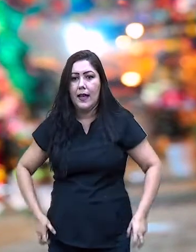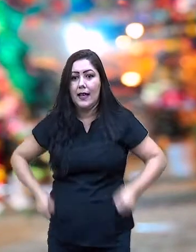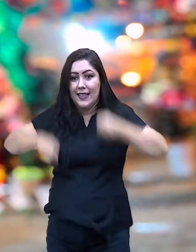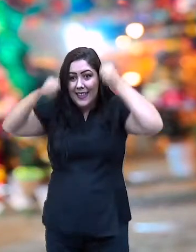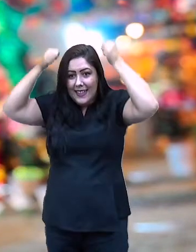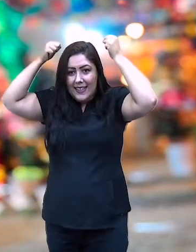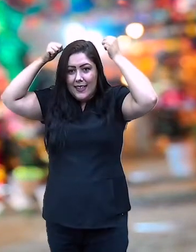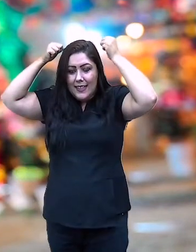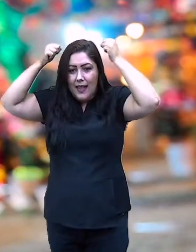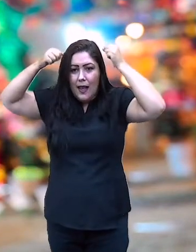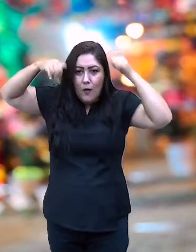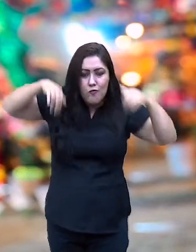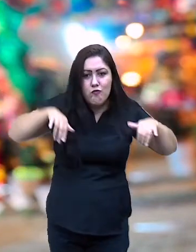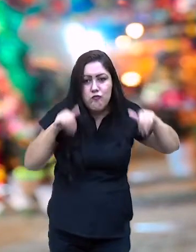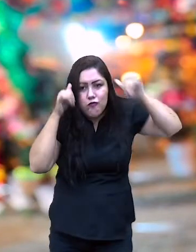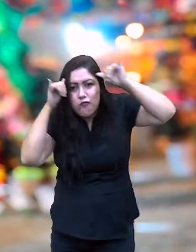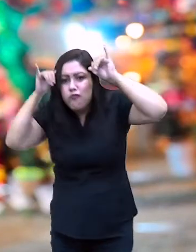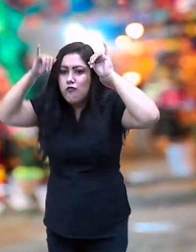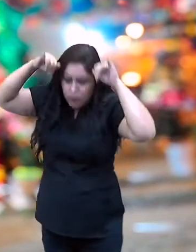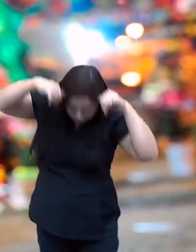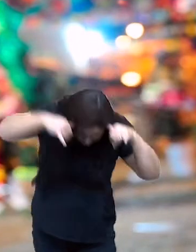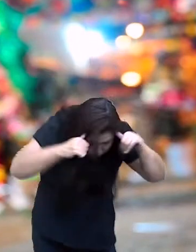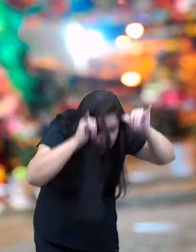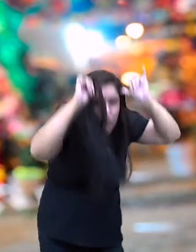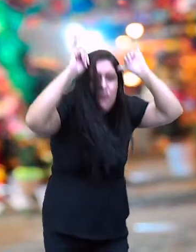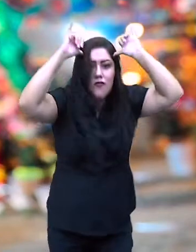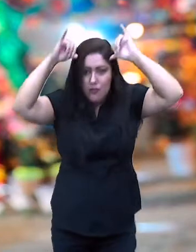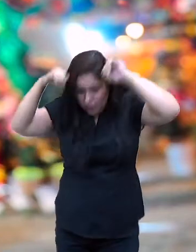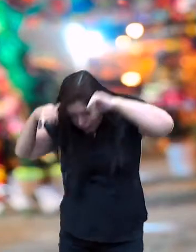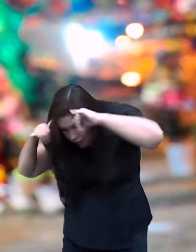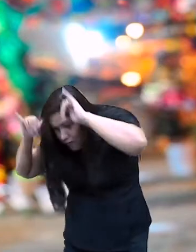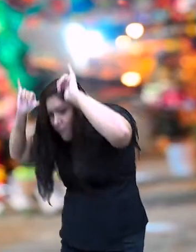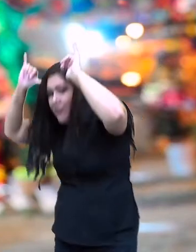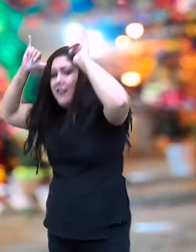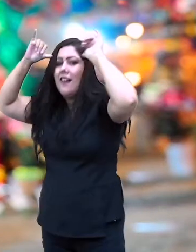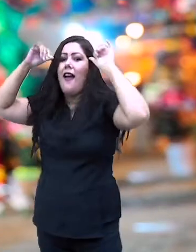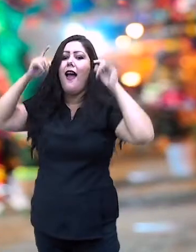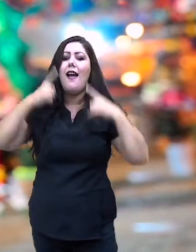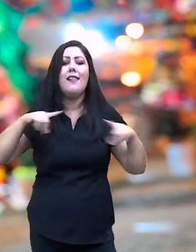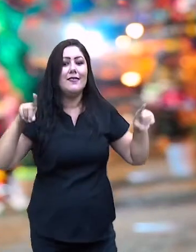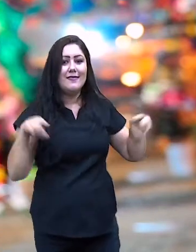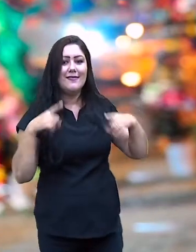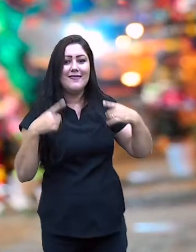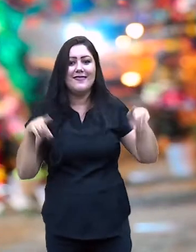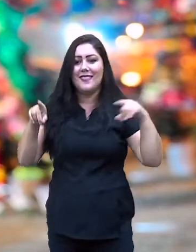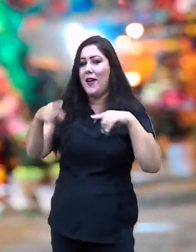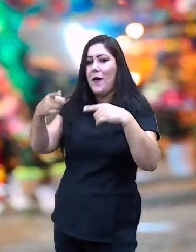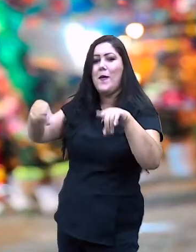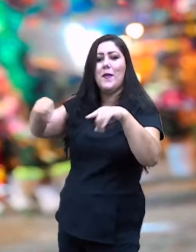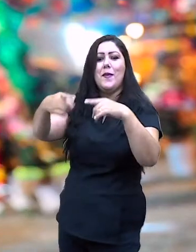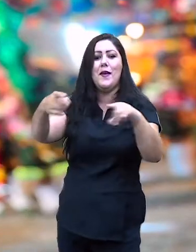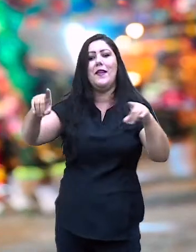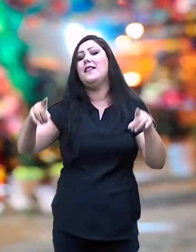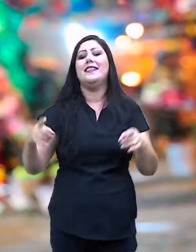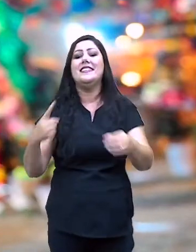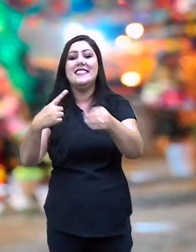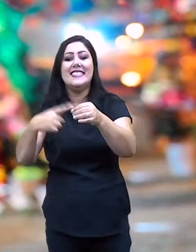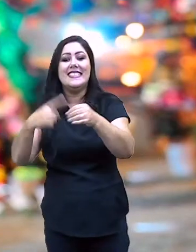gingando, ao som de músicas, de marchinhas, que vão por toda a cidade,